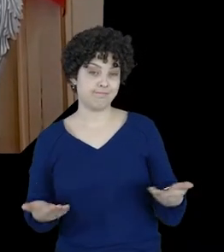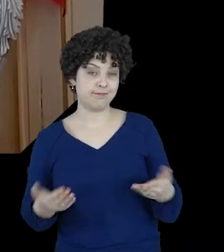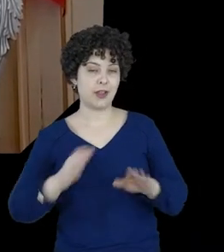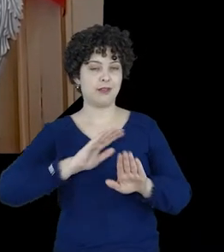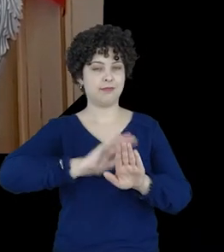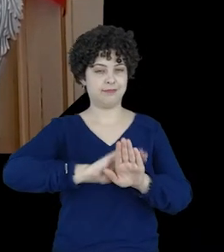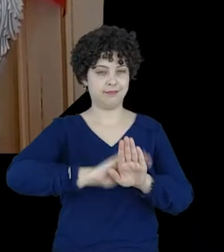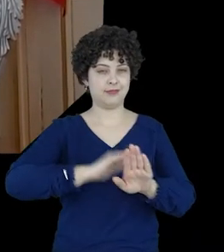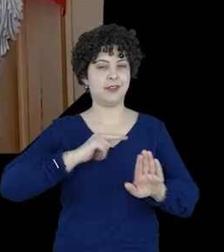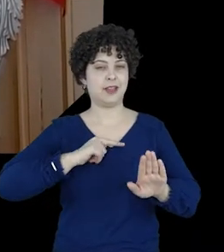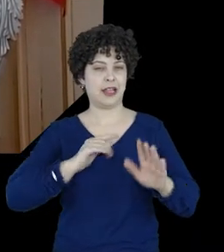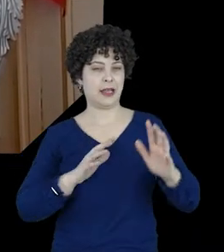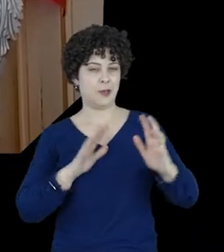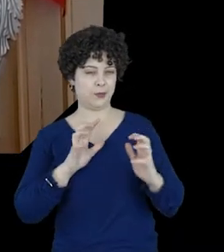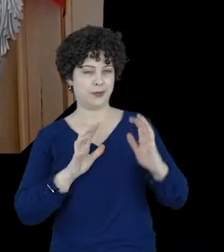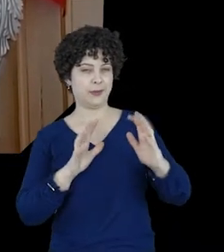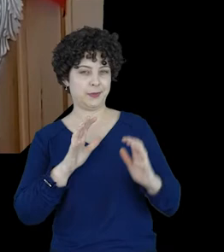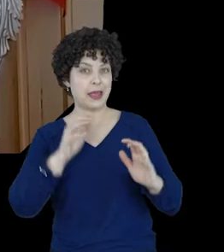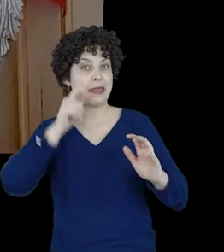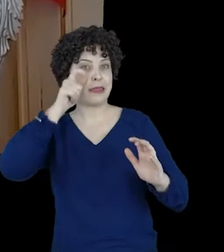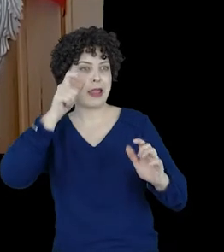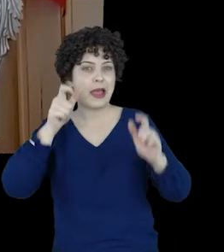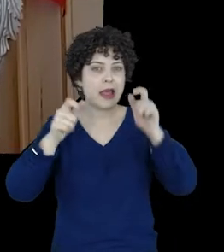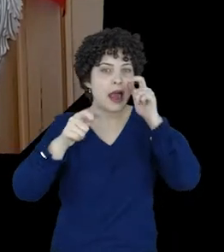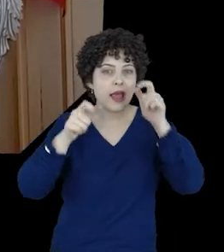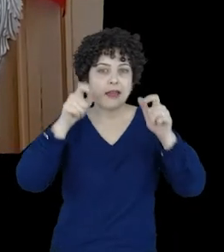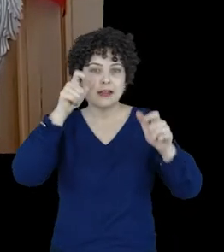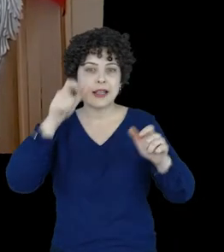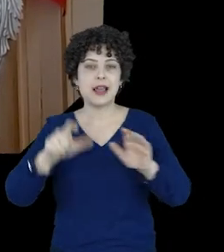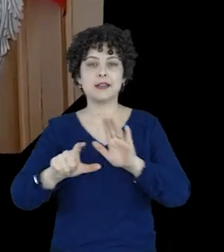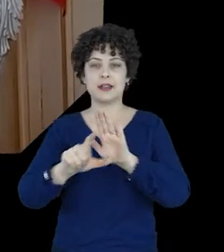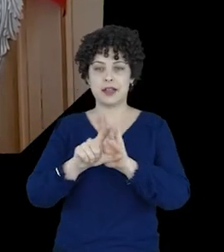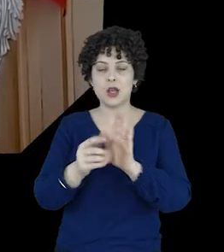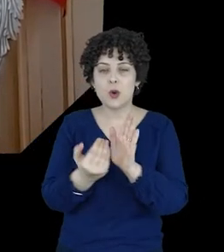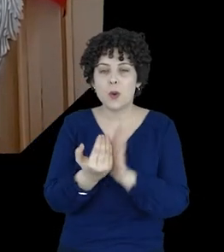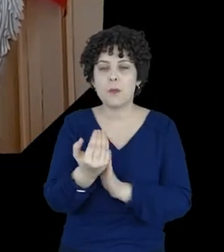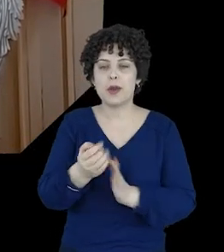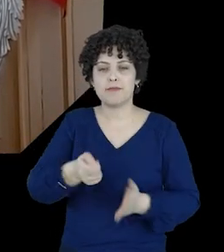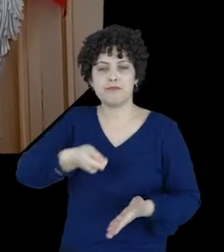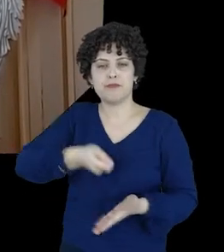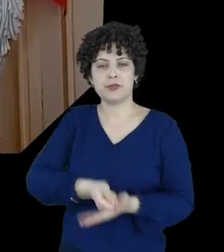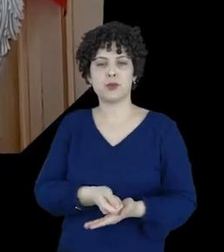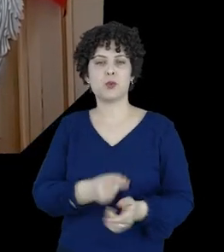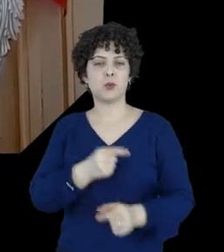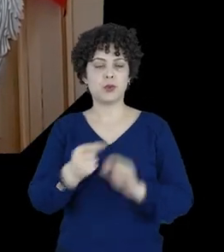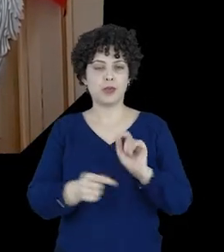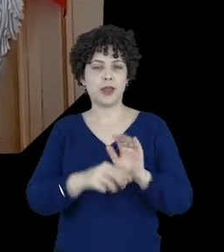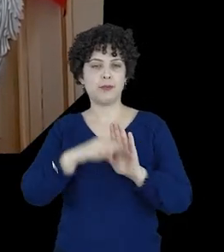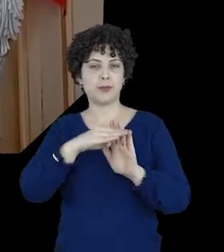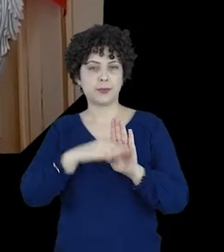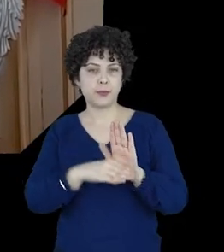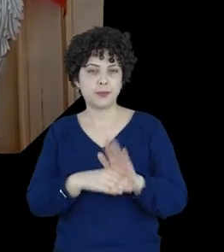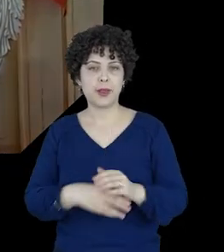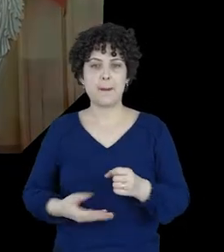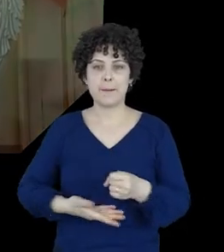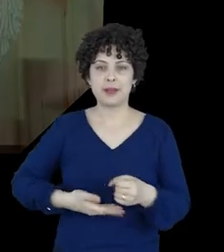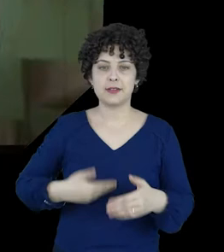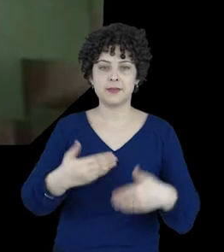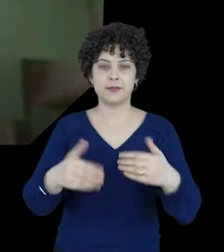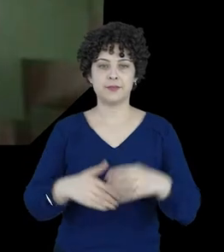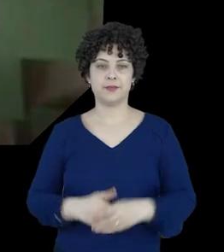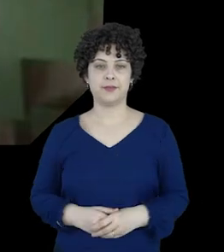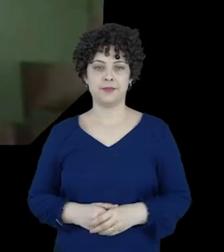Afinal, por trás disso, há muitos conflitos de interesse e essa lei começa a estabelecer as bases para o regulamento.